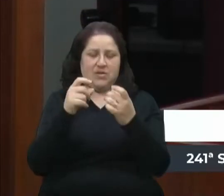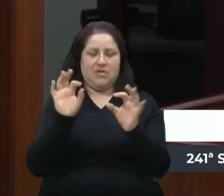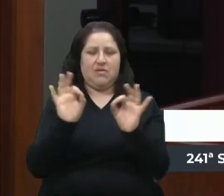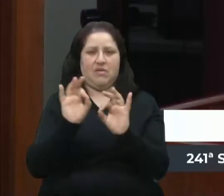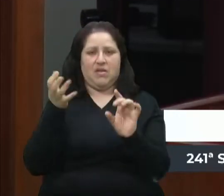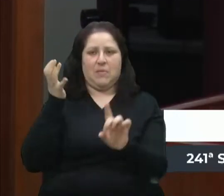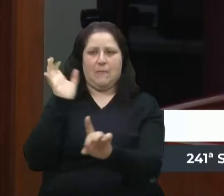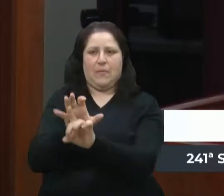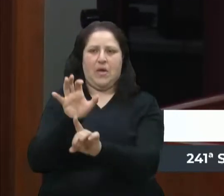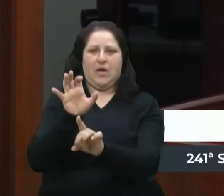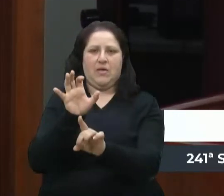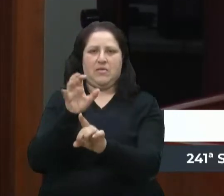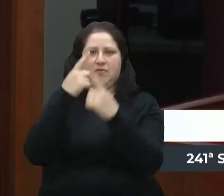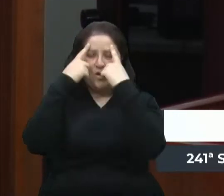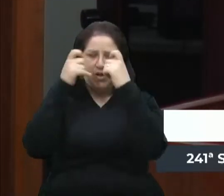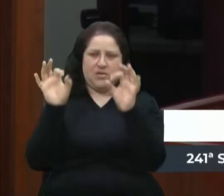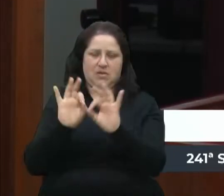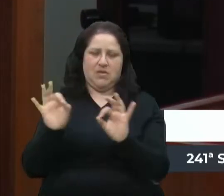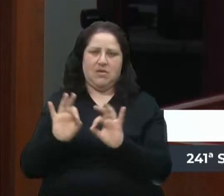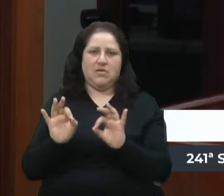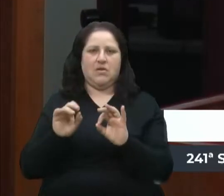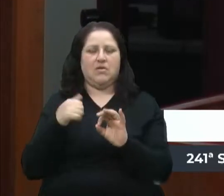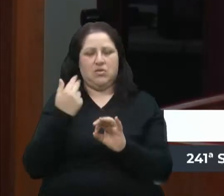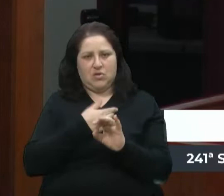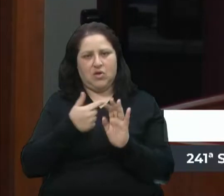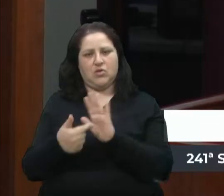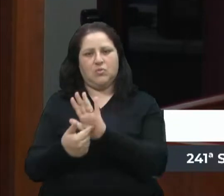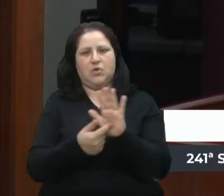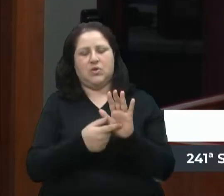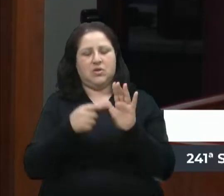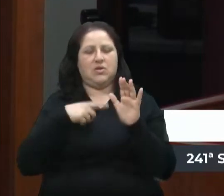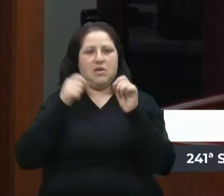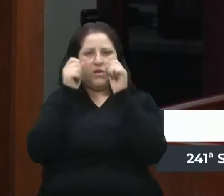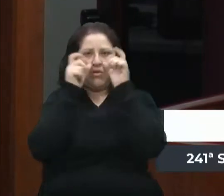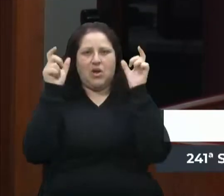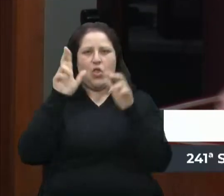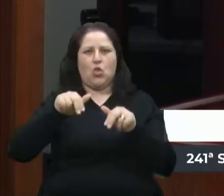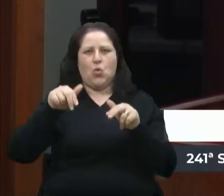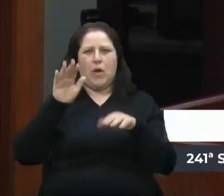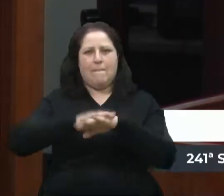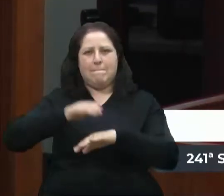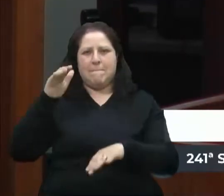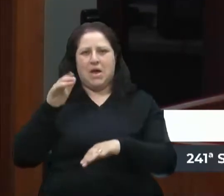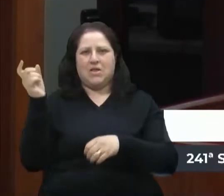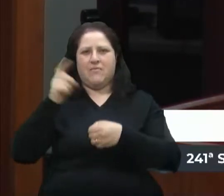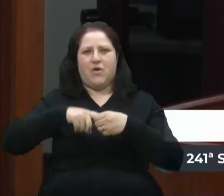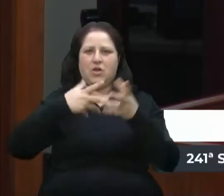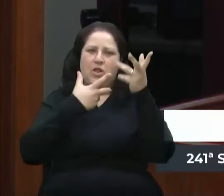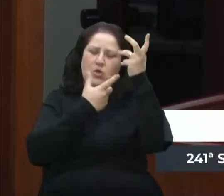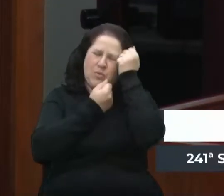ninguém, mas mostrando que estamos acordados e que nunca mais voltaremos a dormir.